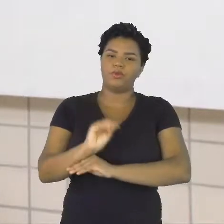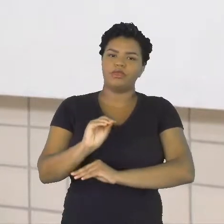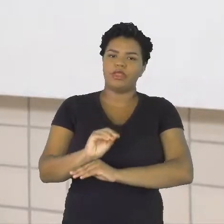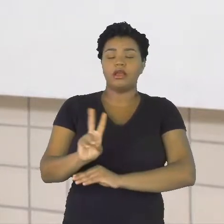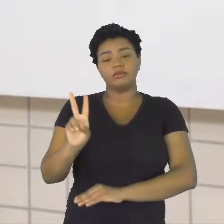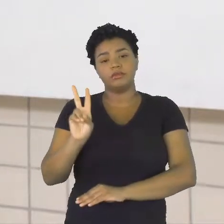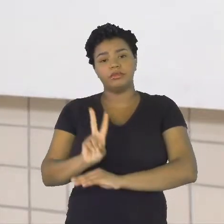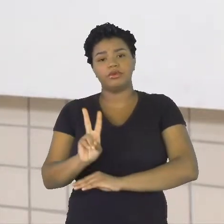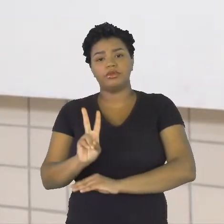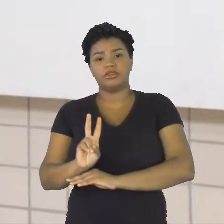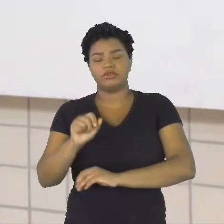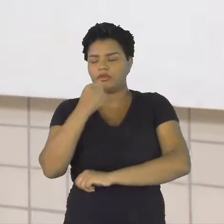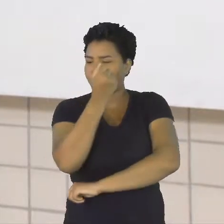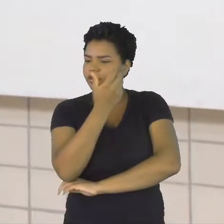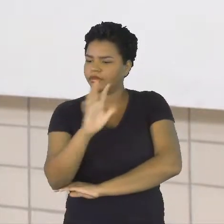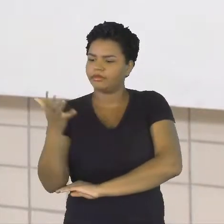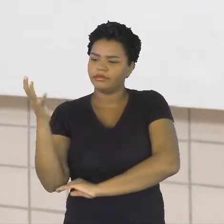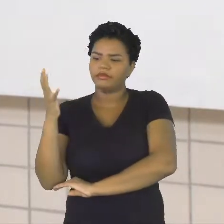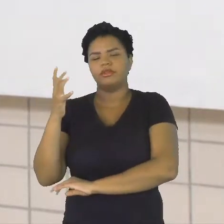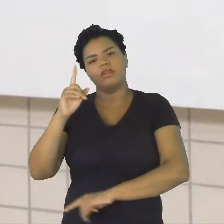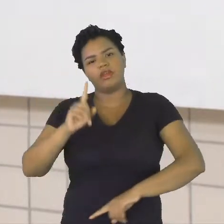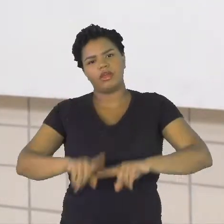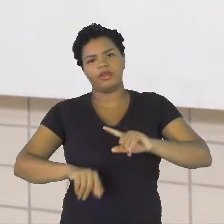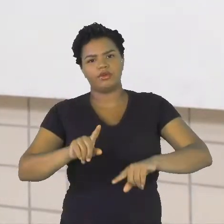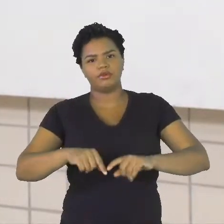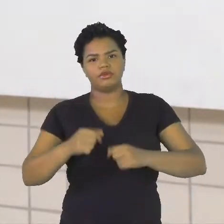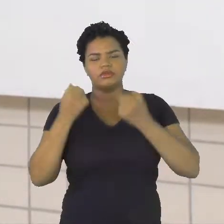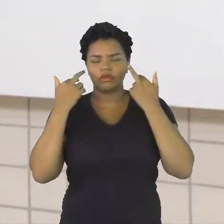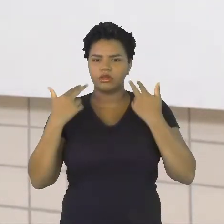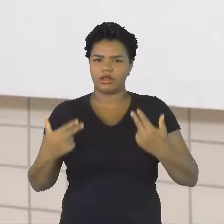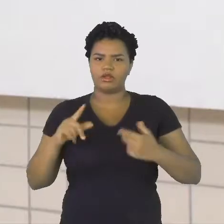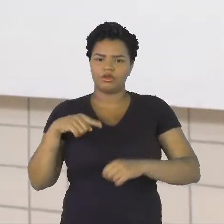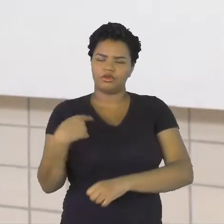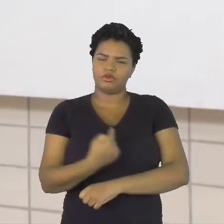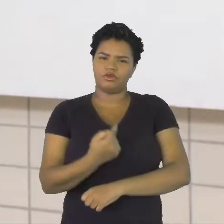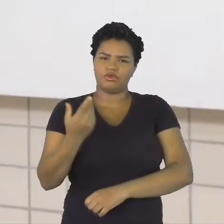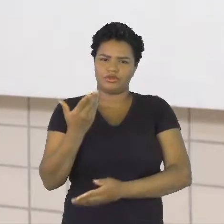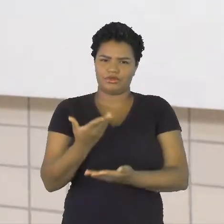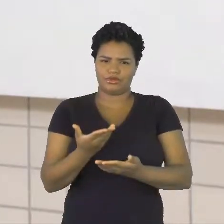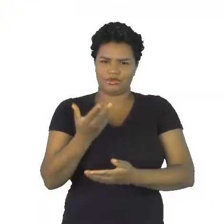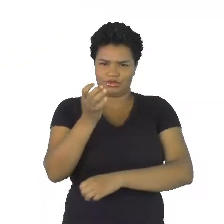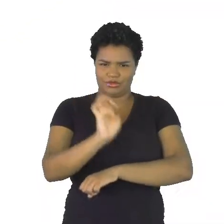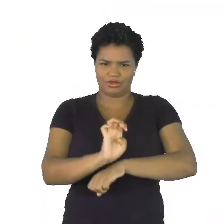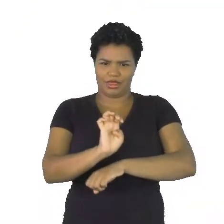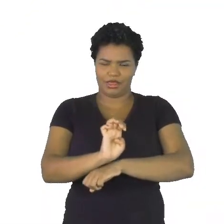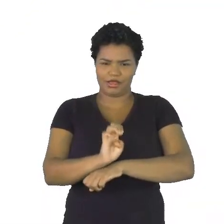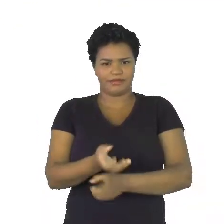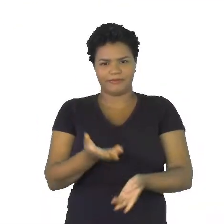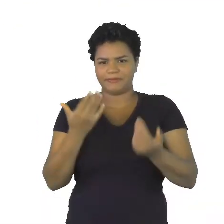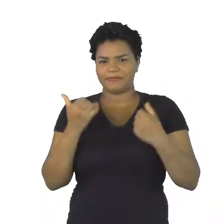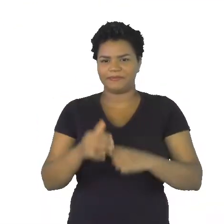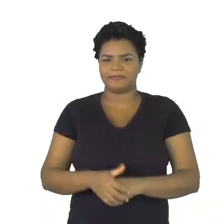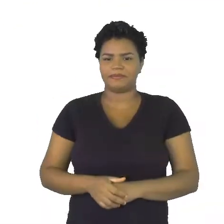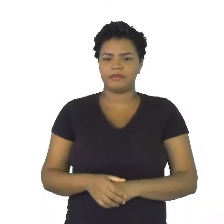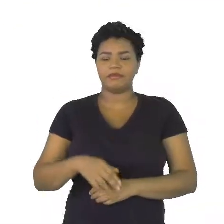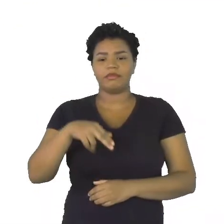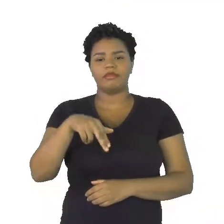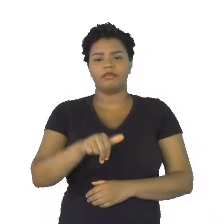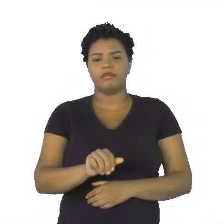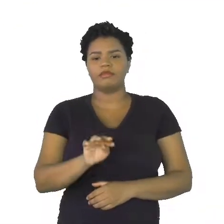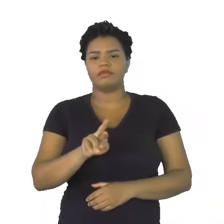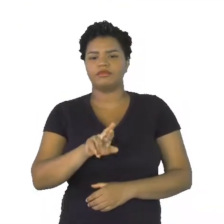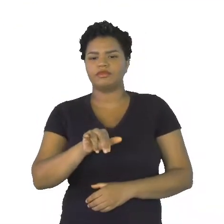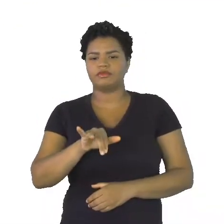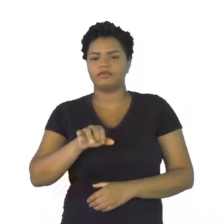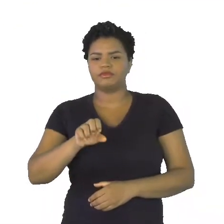com o meio ambiente, com os recursos naturais do nosso estado. Então vamos lá? Bom, o Naturatins, o